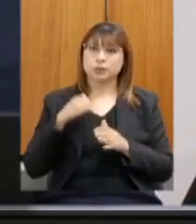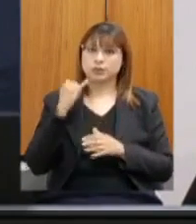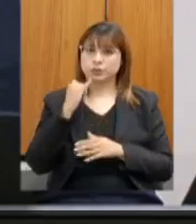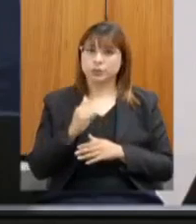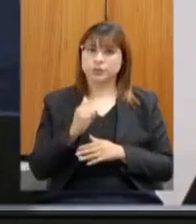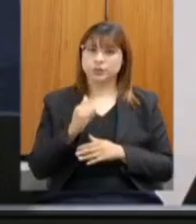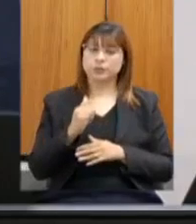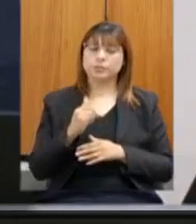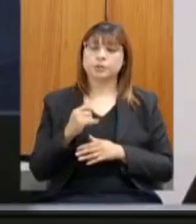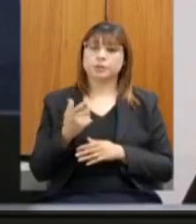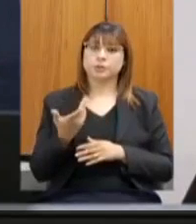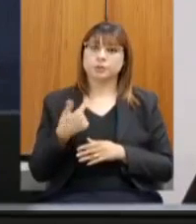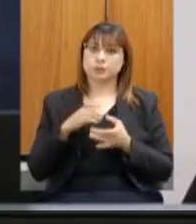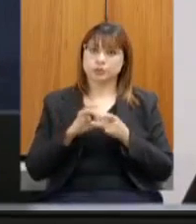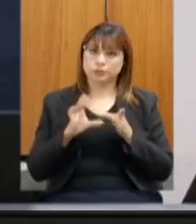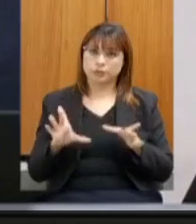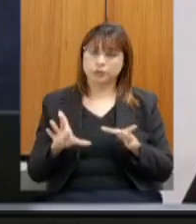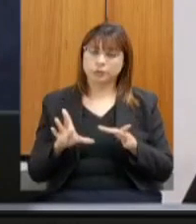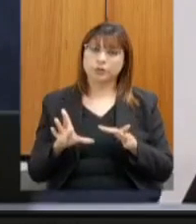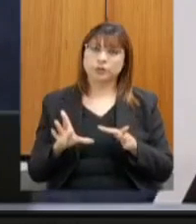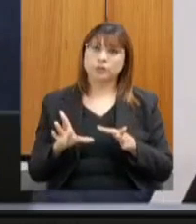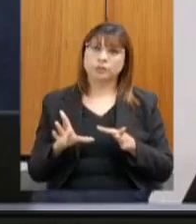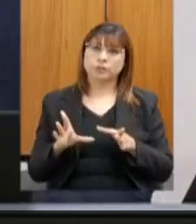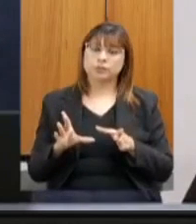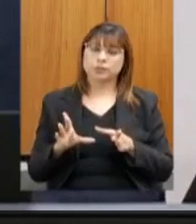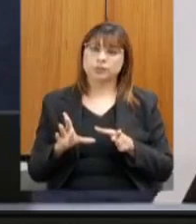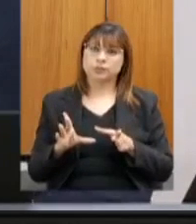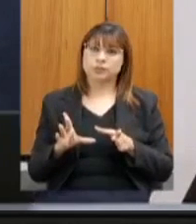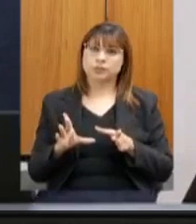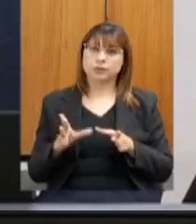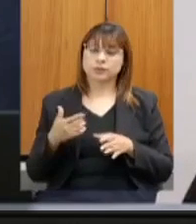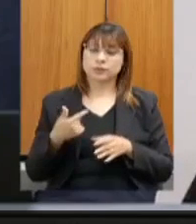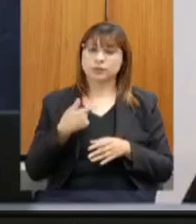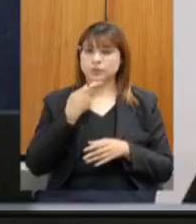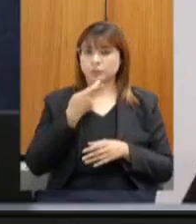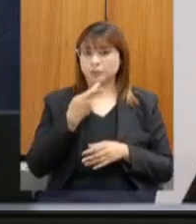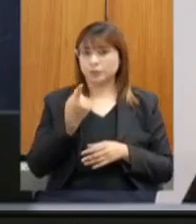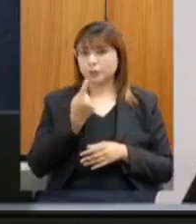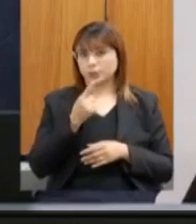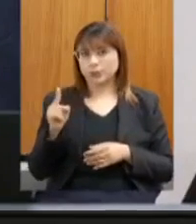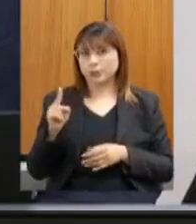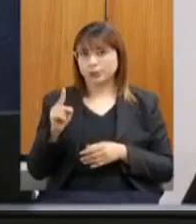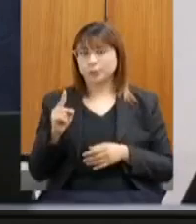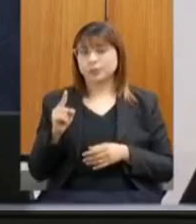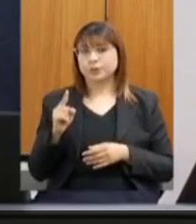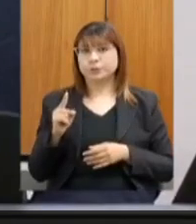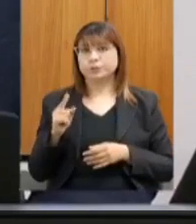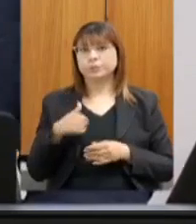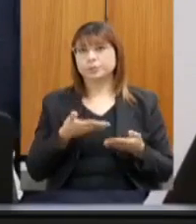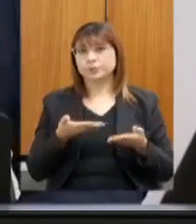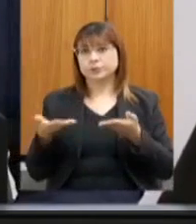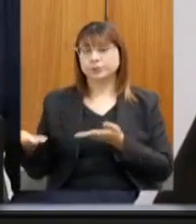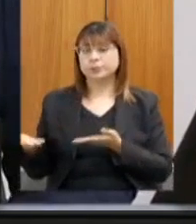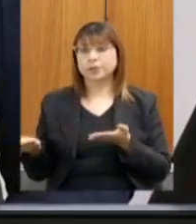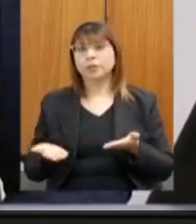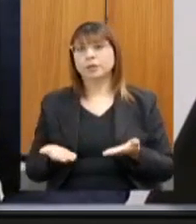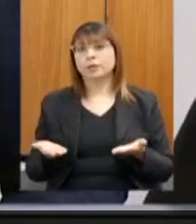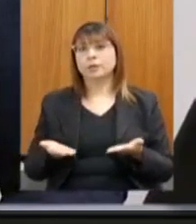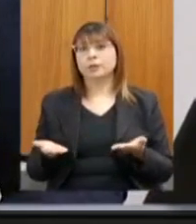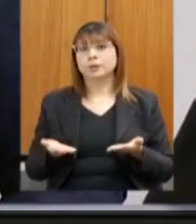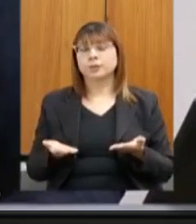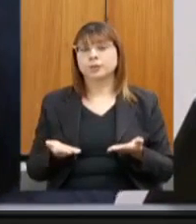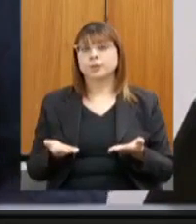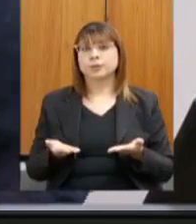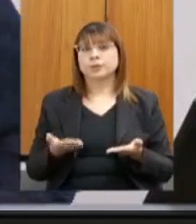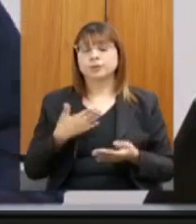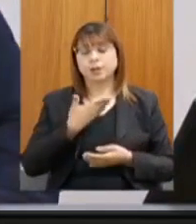inicialmente, eu deixei para poder fazer as minhas indagações na última fala, eu passo a palavra aqui ao